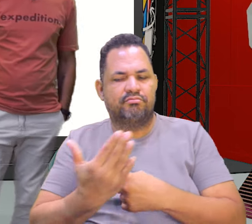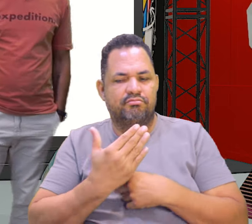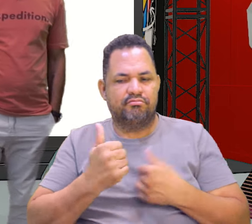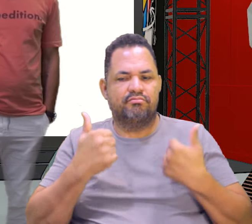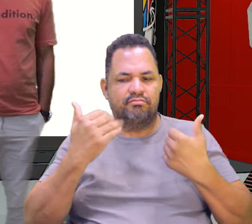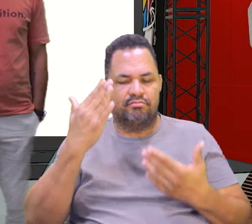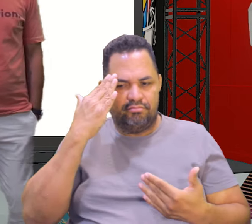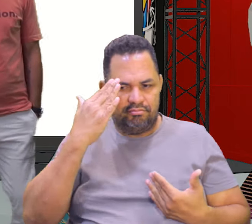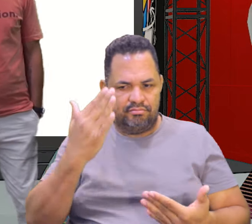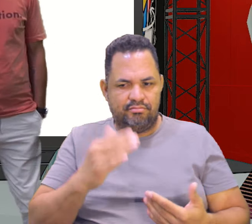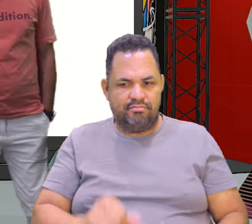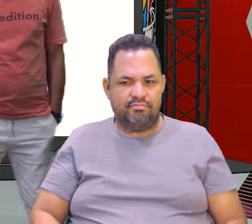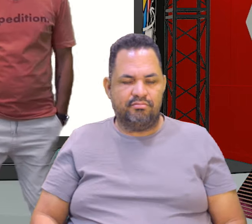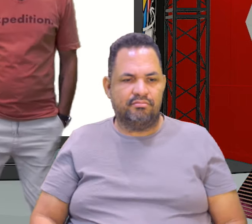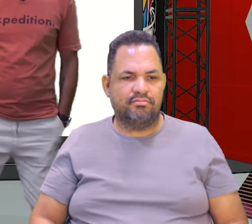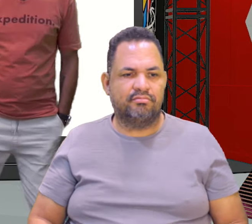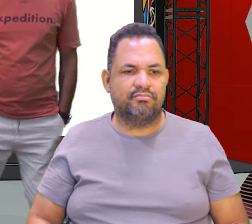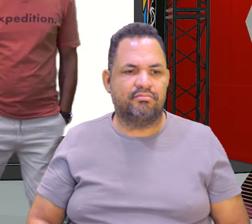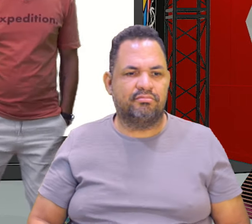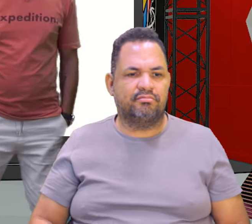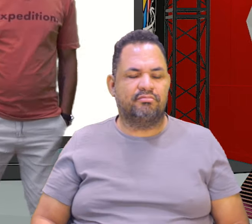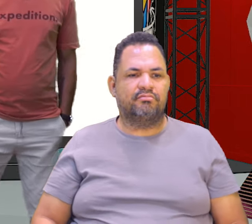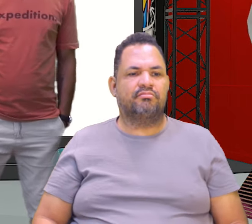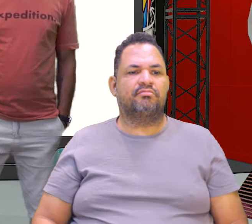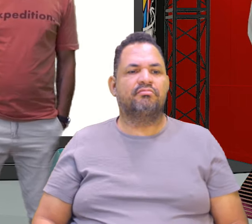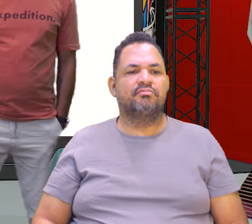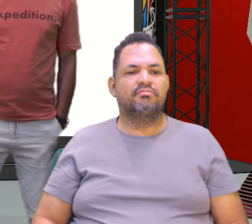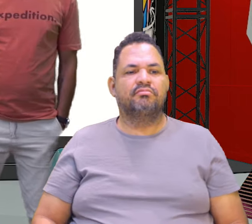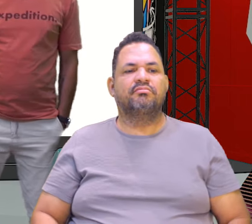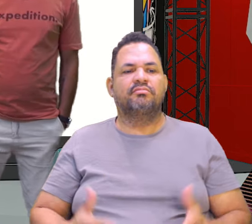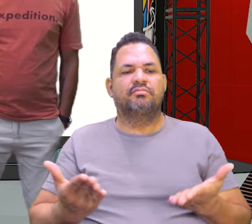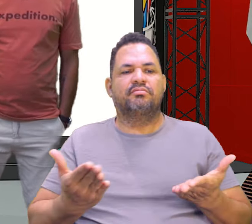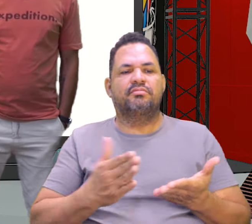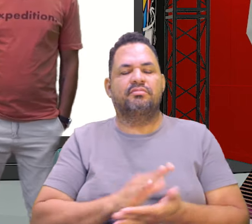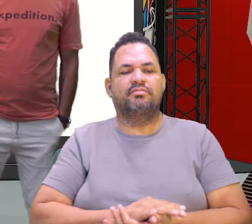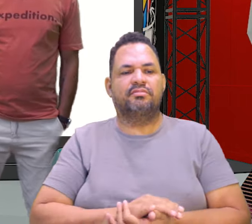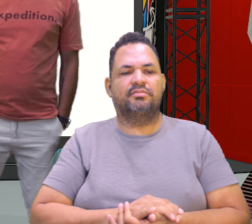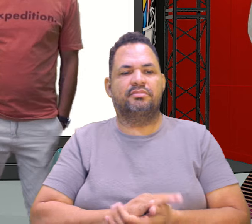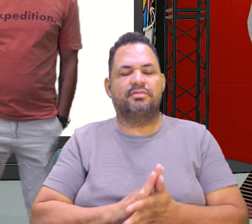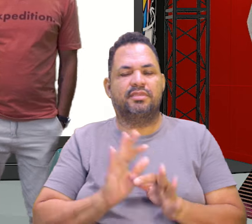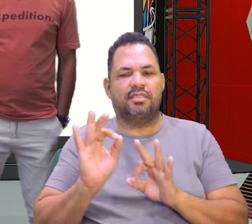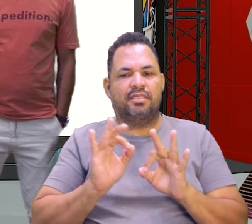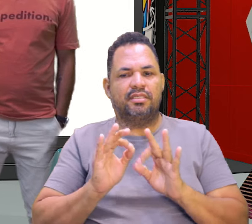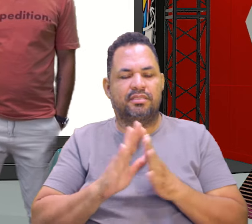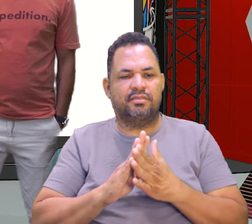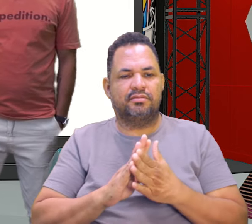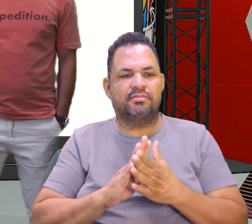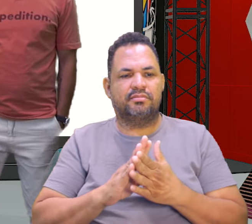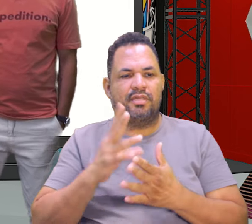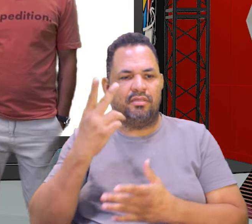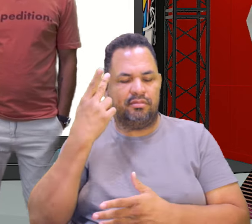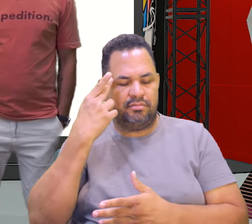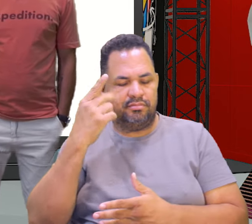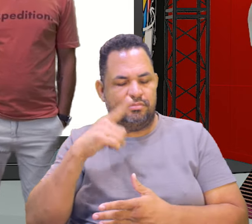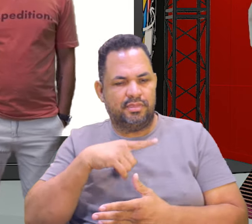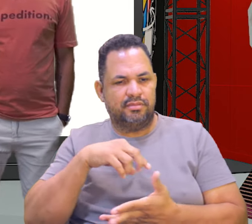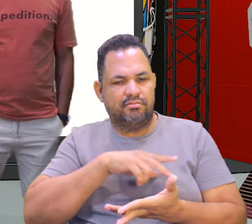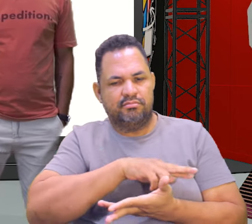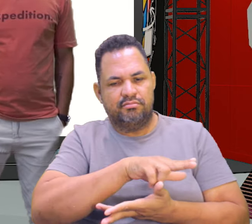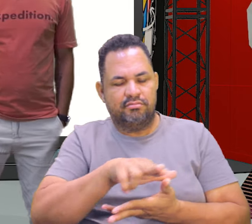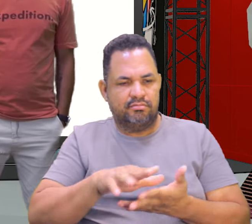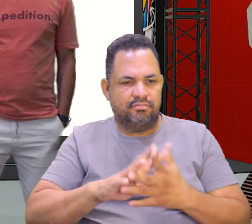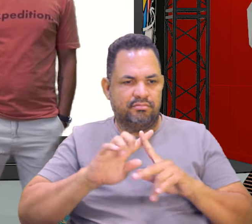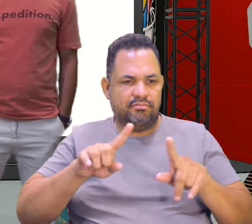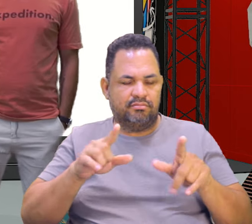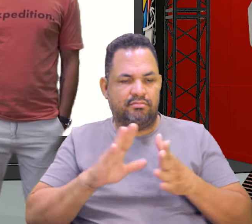tá? Aqui a gente está ao vivo e a cores, né? Então, assim, tem horas que está sujeito, mesmo que somos dois, passa despercebido, muita coisa envolvida,